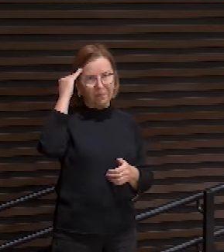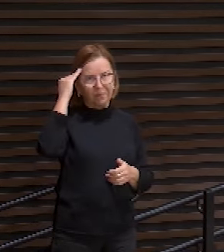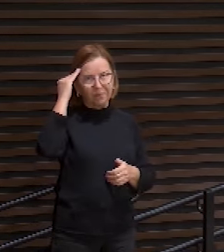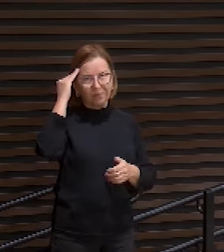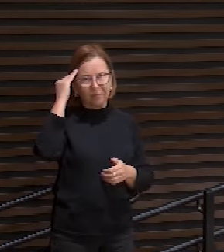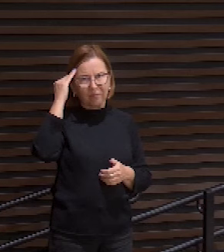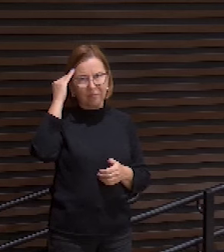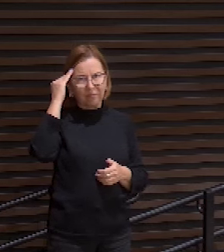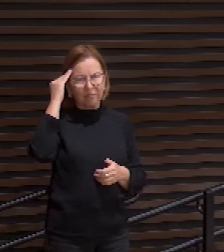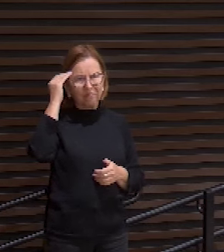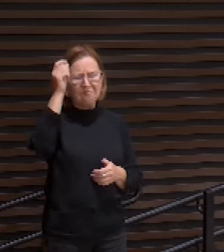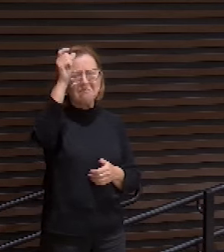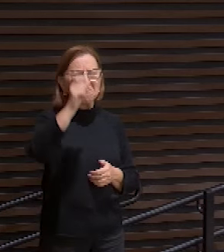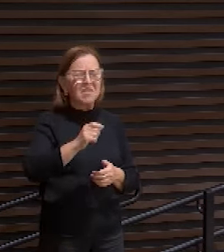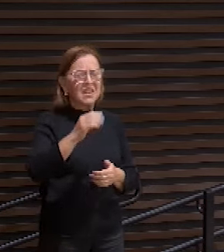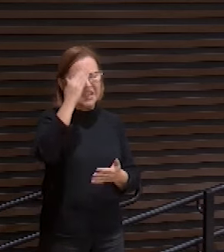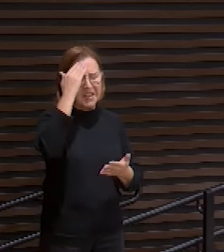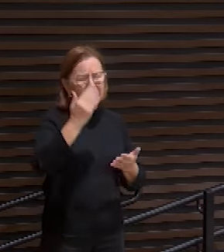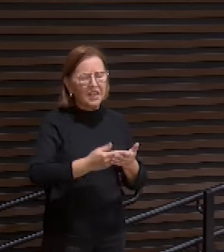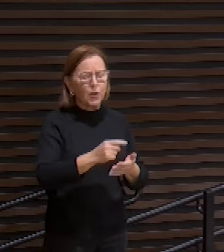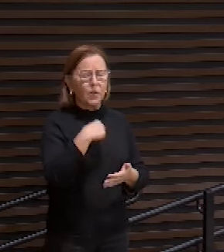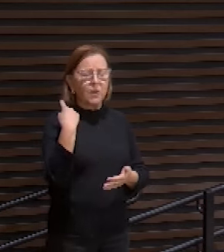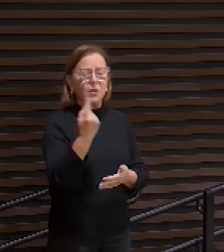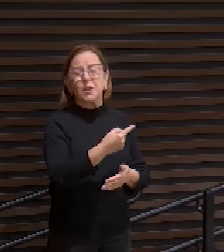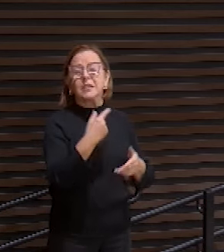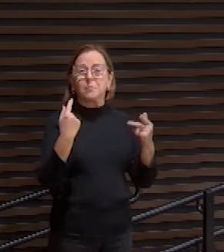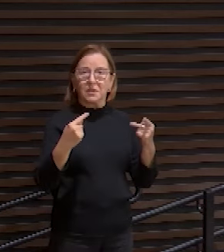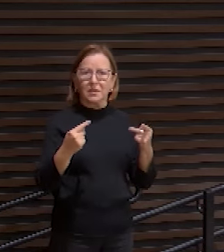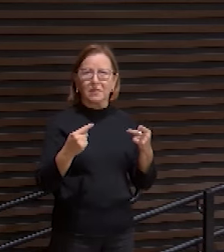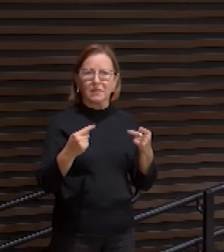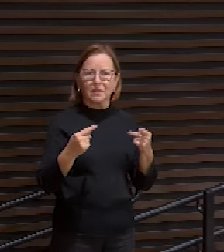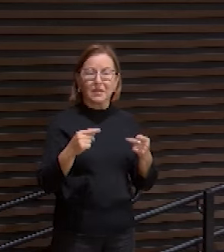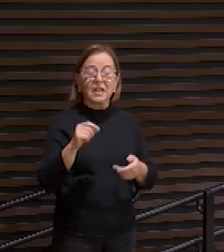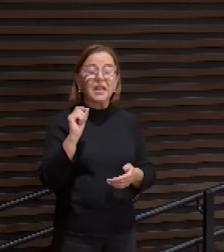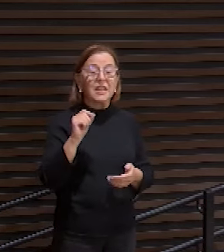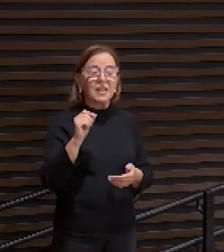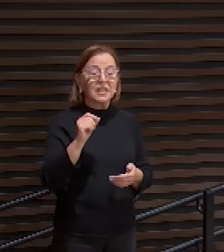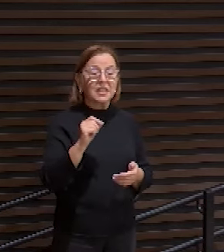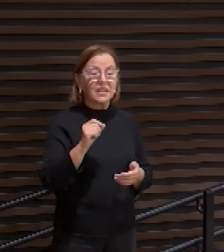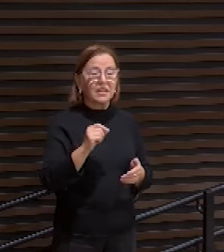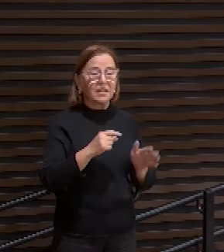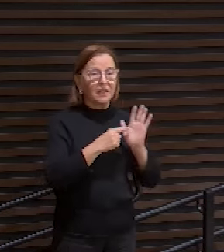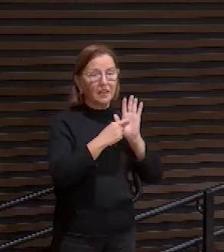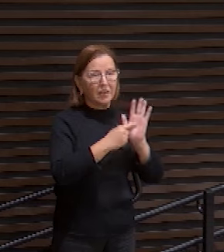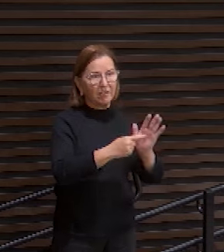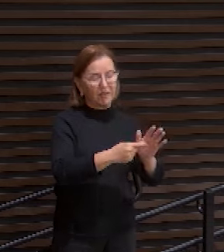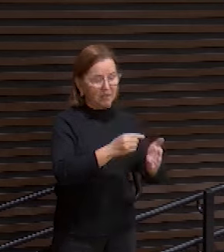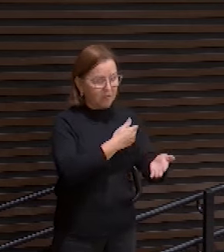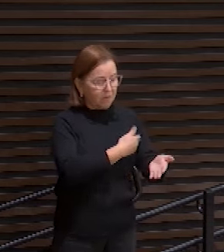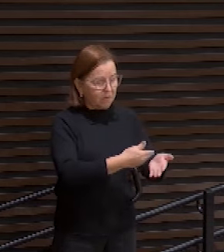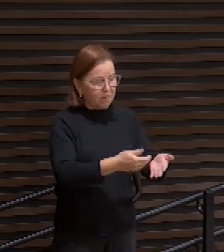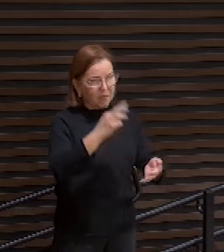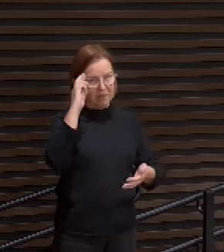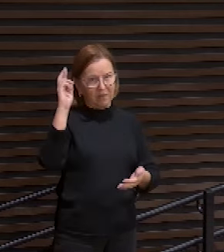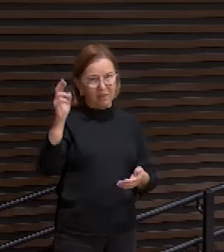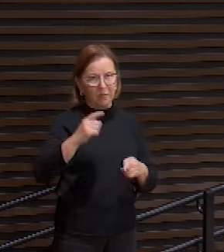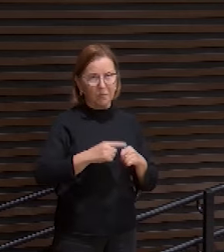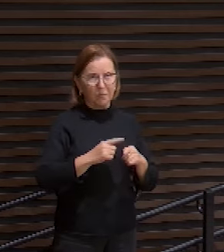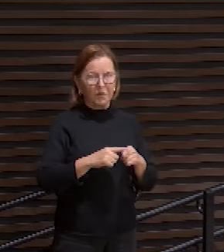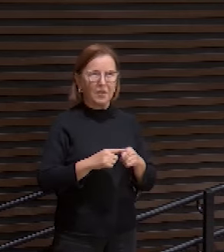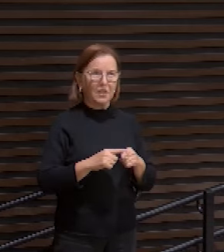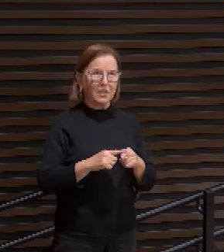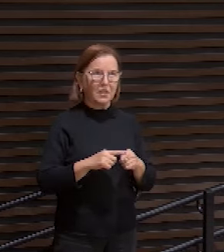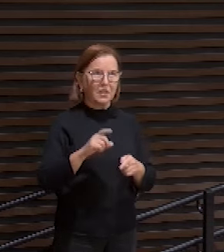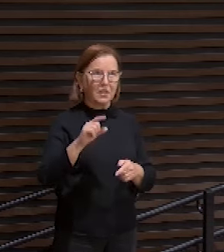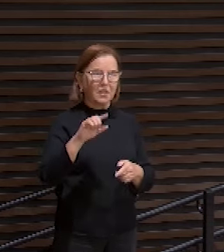Quem creu em nossa pregação? E a quem foi revelado o braço do Senhor? Porque foi subindo como